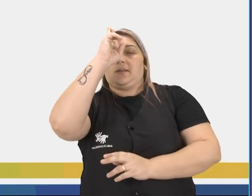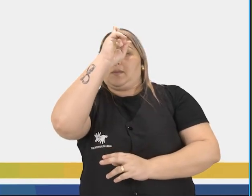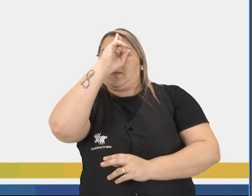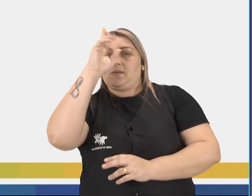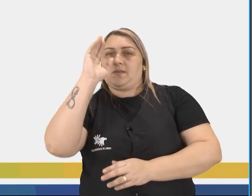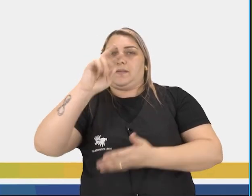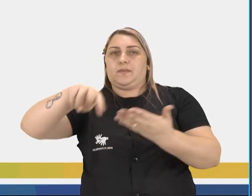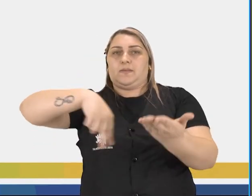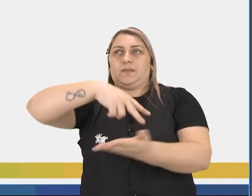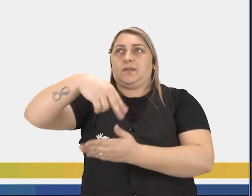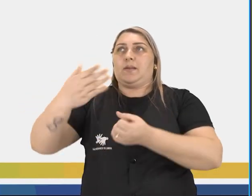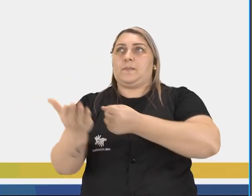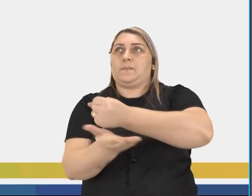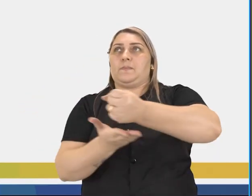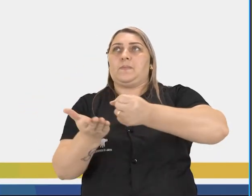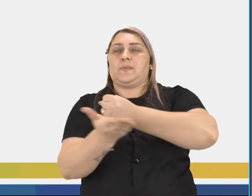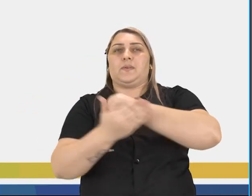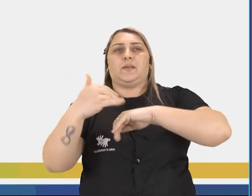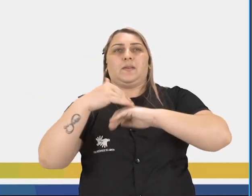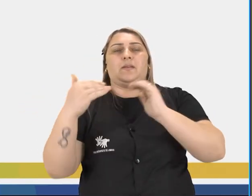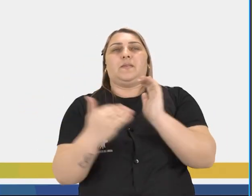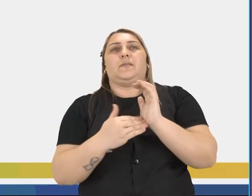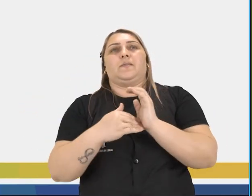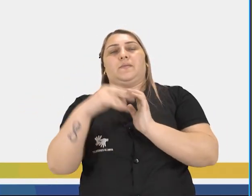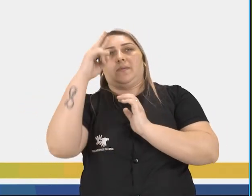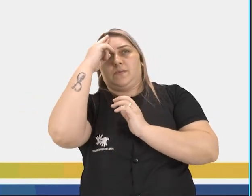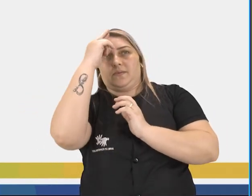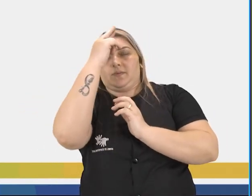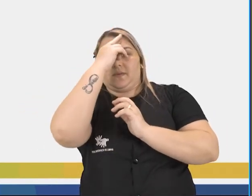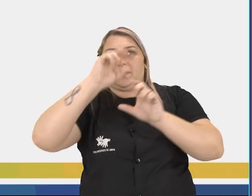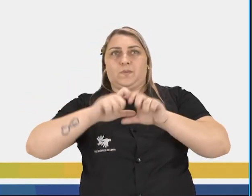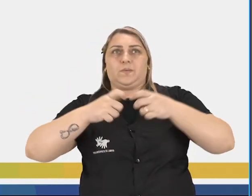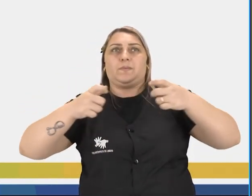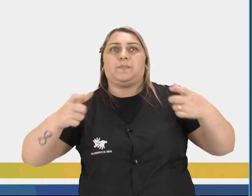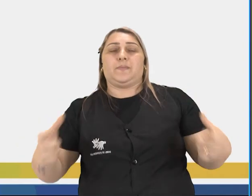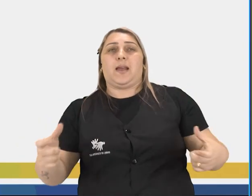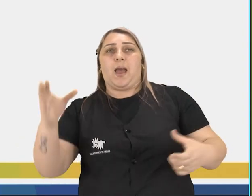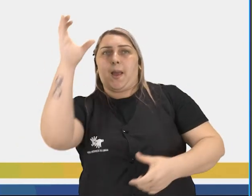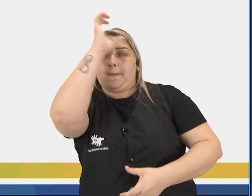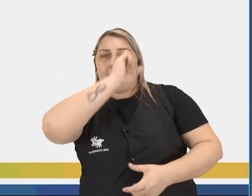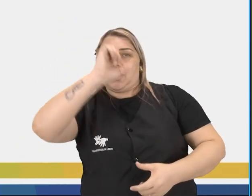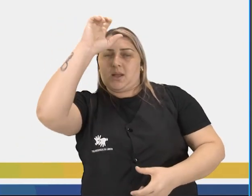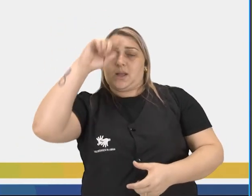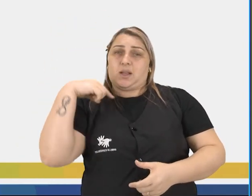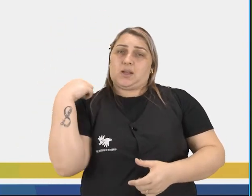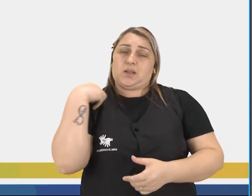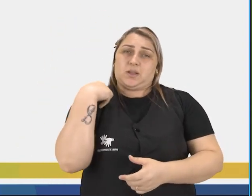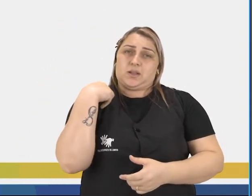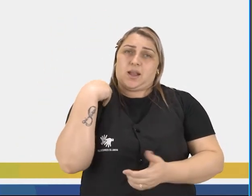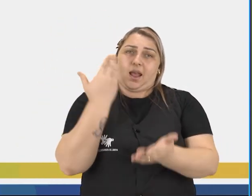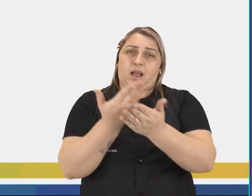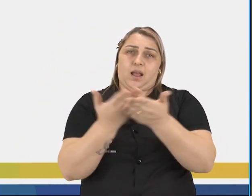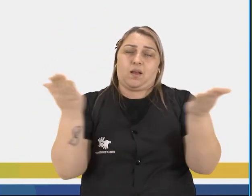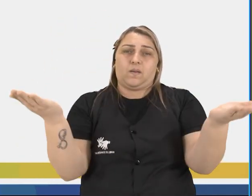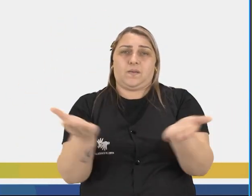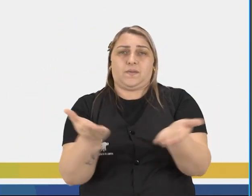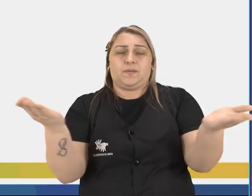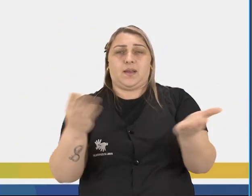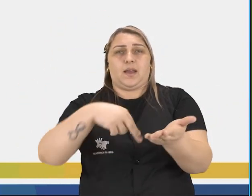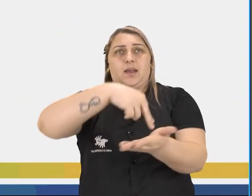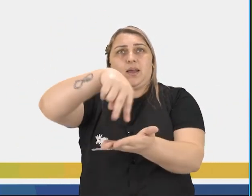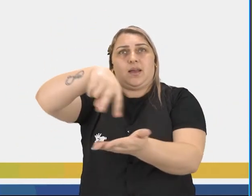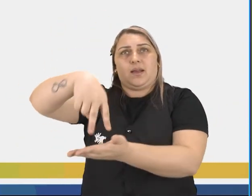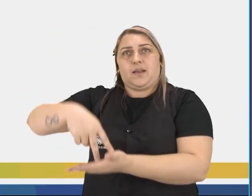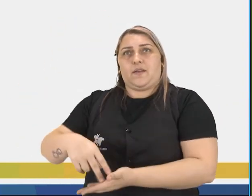dança. Baseado em todo esse histórico da dança e as suas dimensões, aprendemos, que nós aprendemos na aula de hoje, a